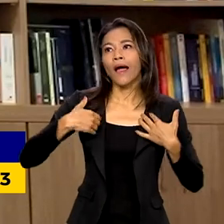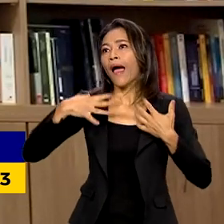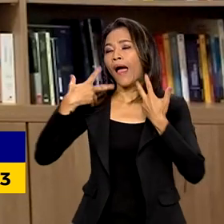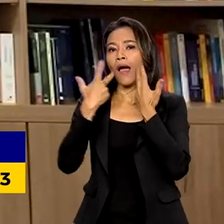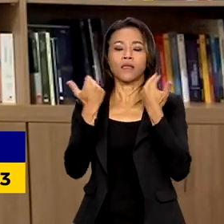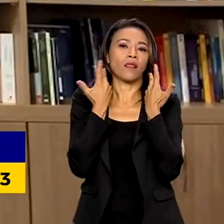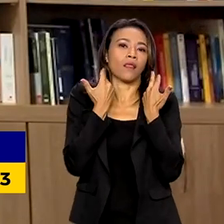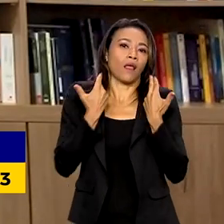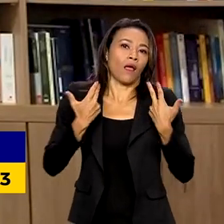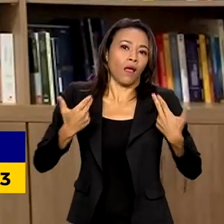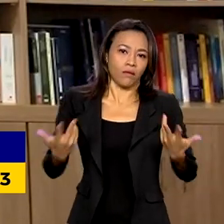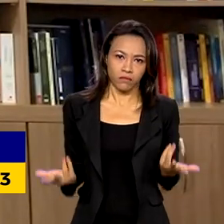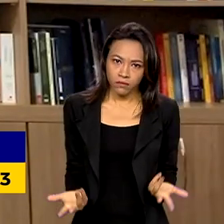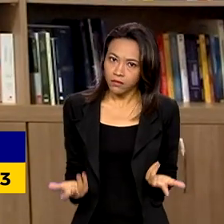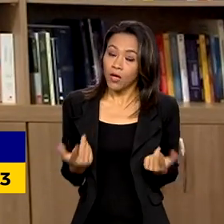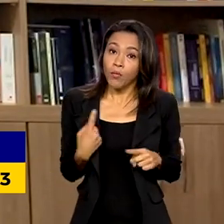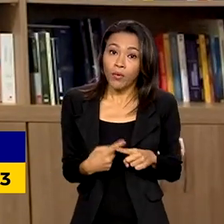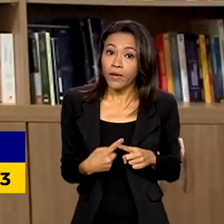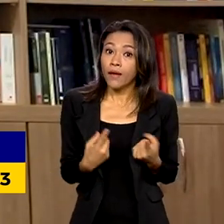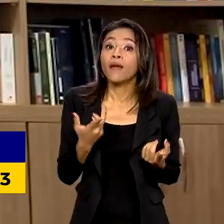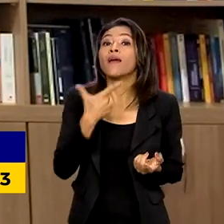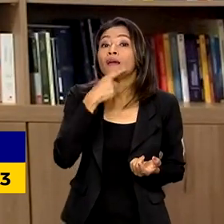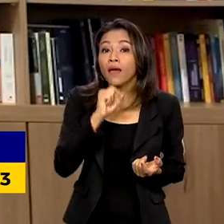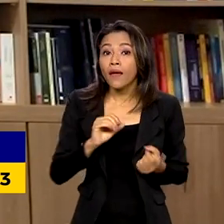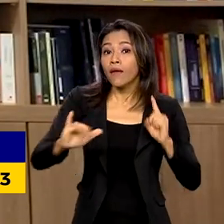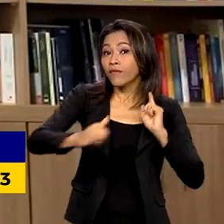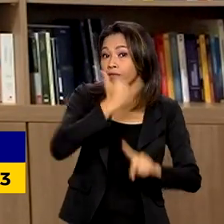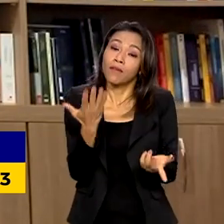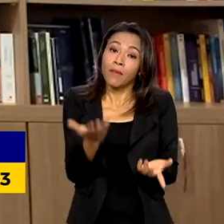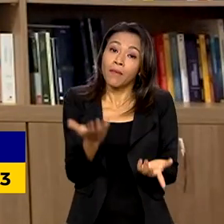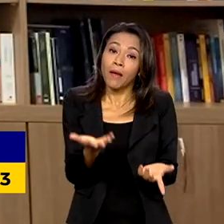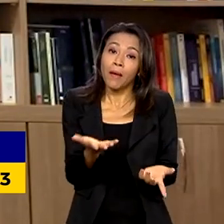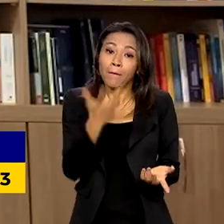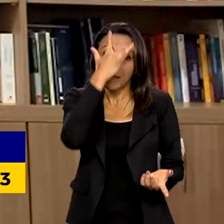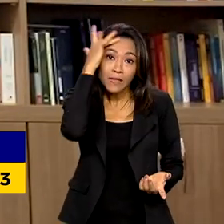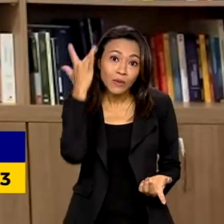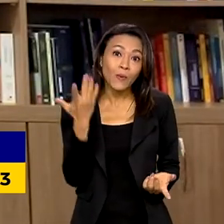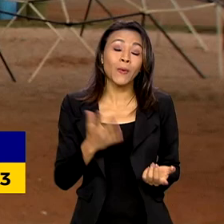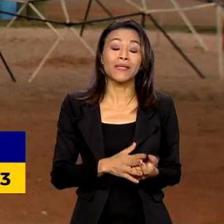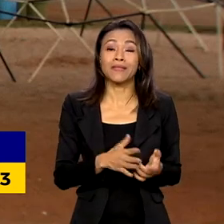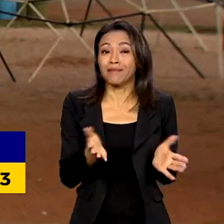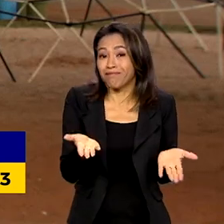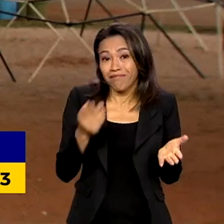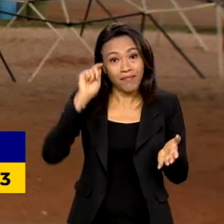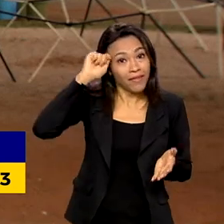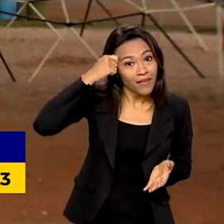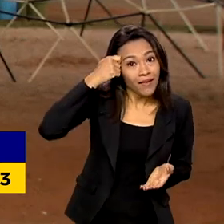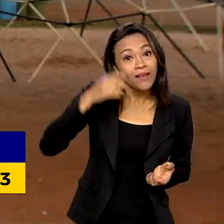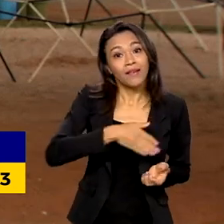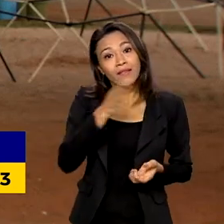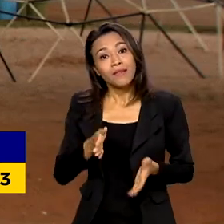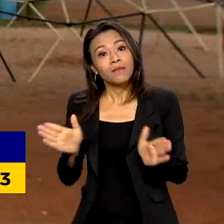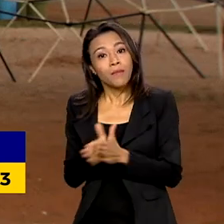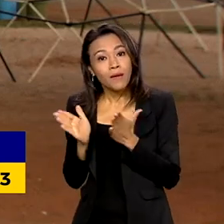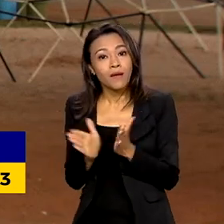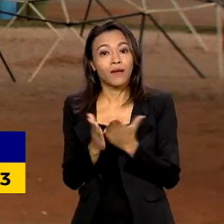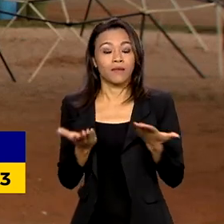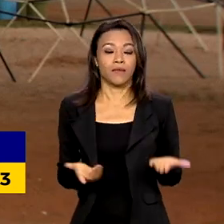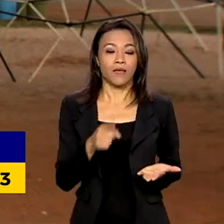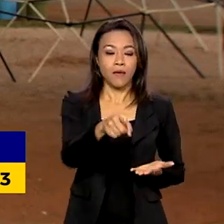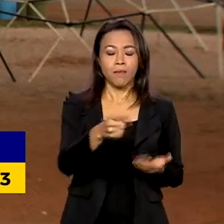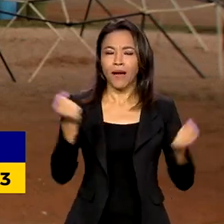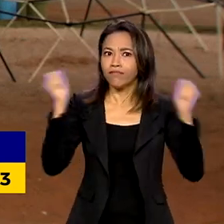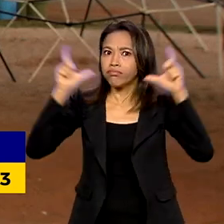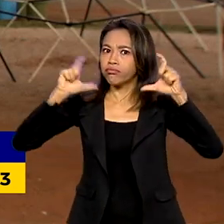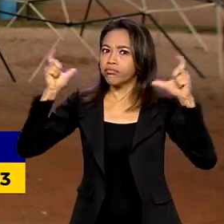porque suas vítimas são pessoas pretas e pobres. Então, essa é a realidade. Para alertar a sociedade sobre